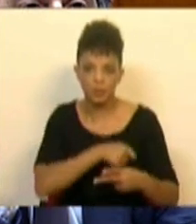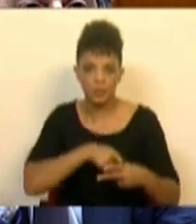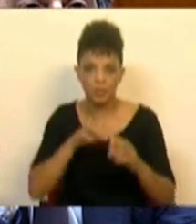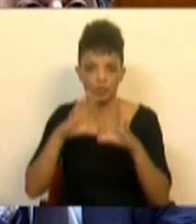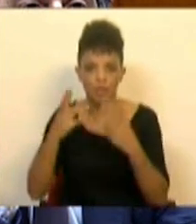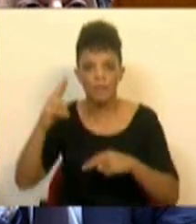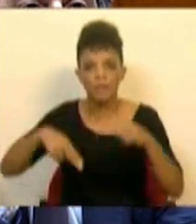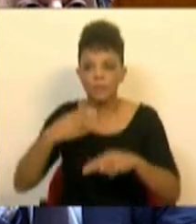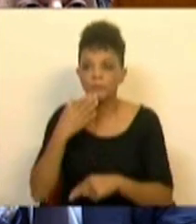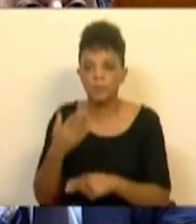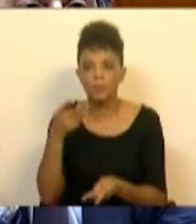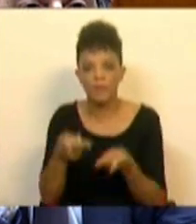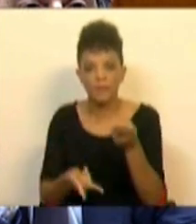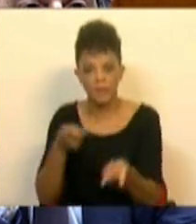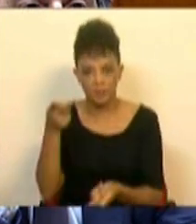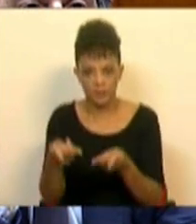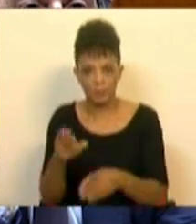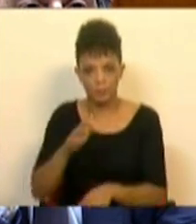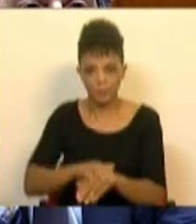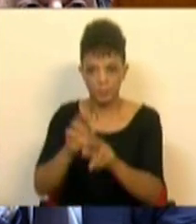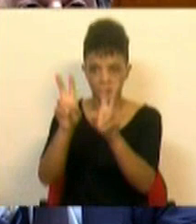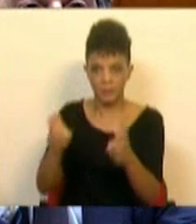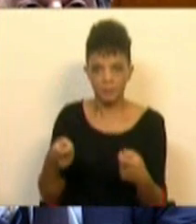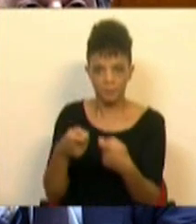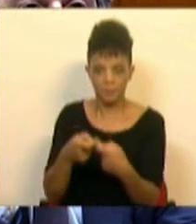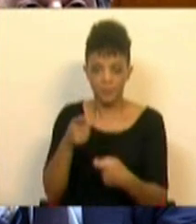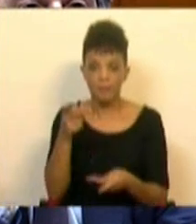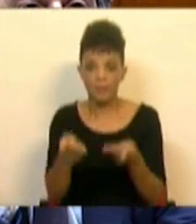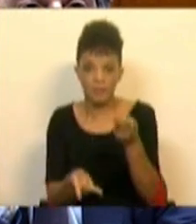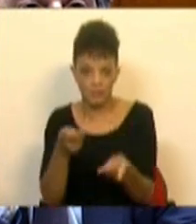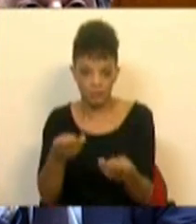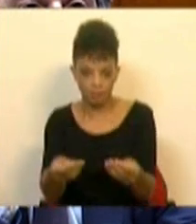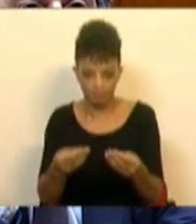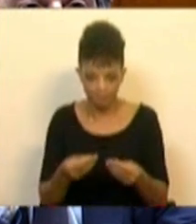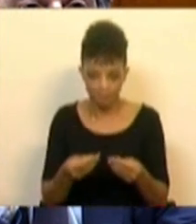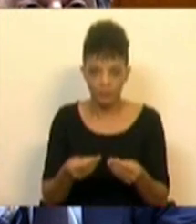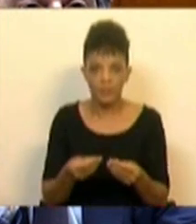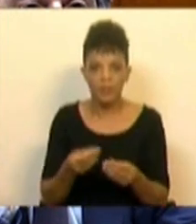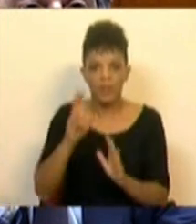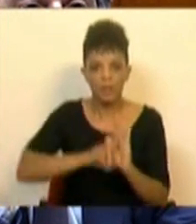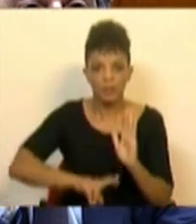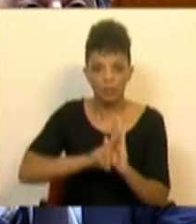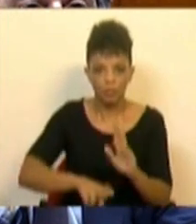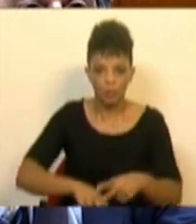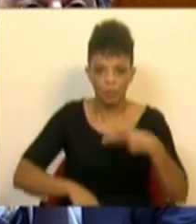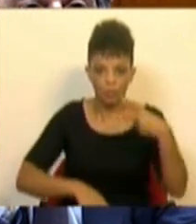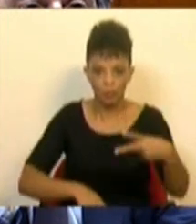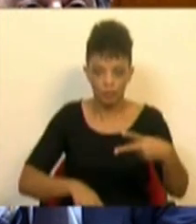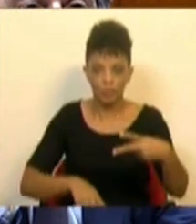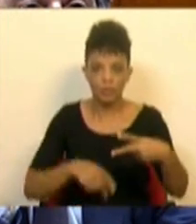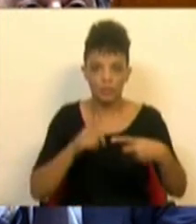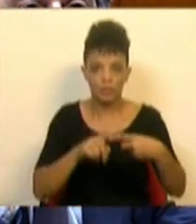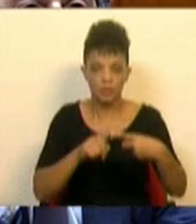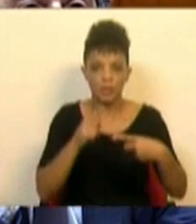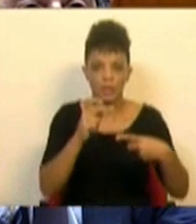Geral de Finanças uma avaliação sobre esta matéria. Essa avaliação teve dois relatórios intercalares,